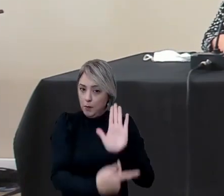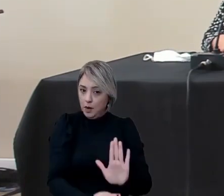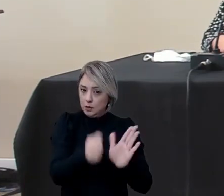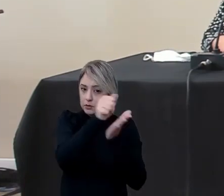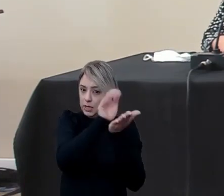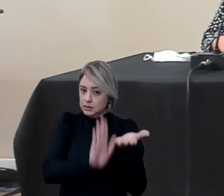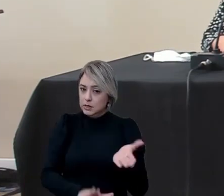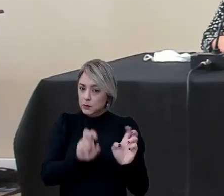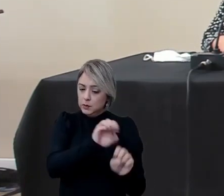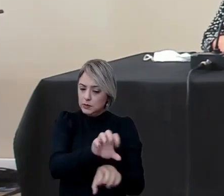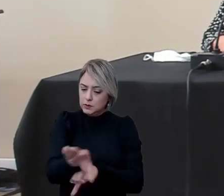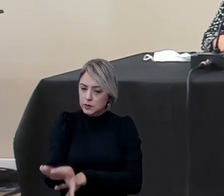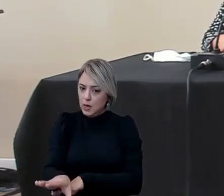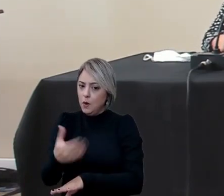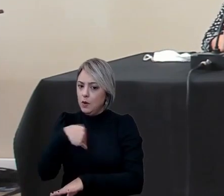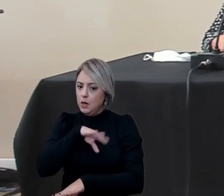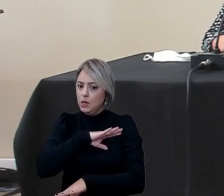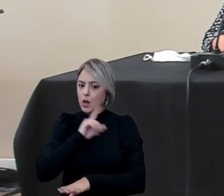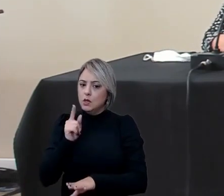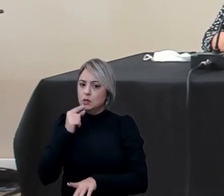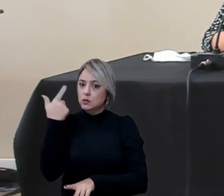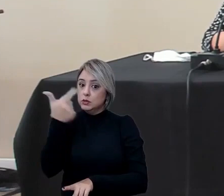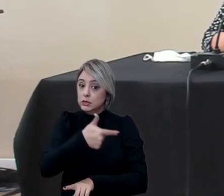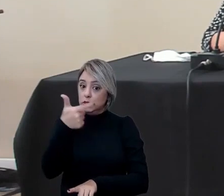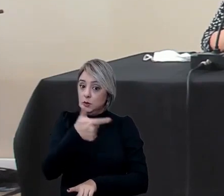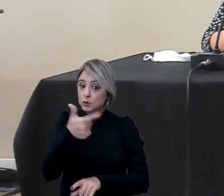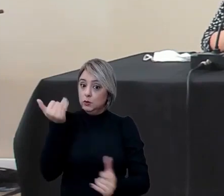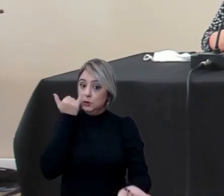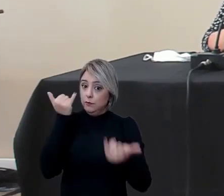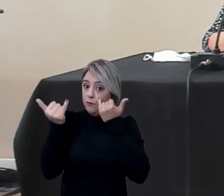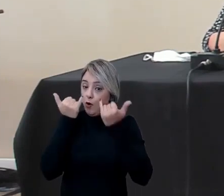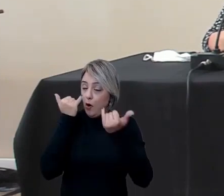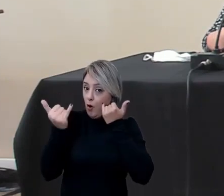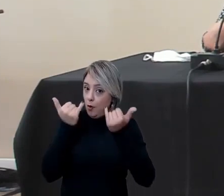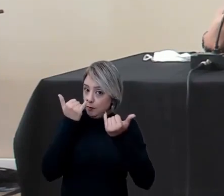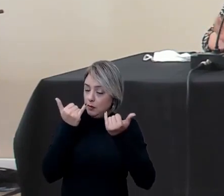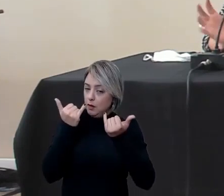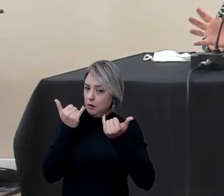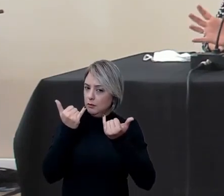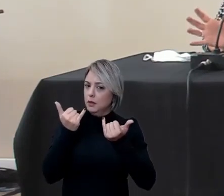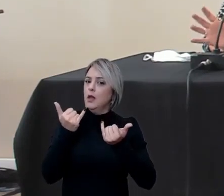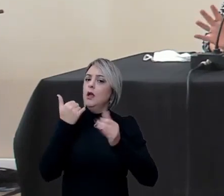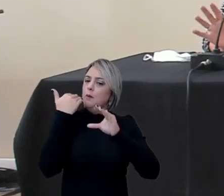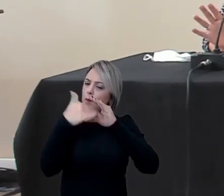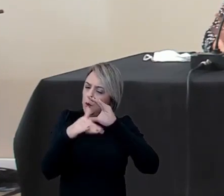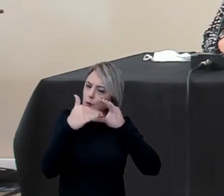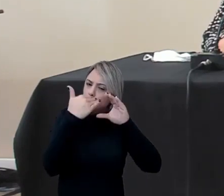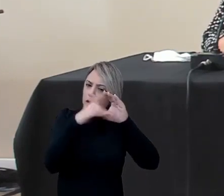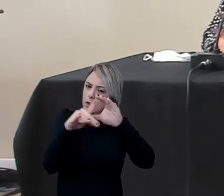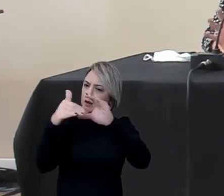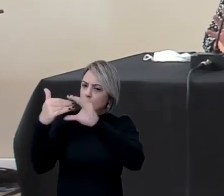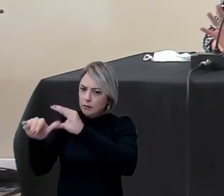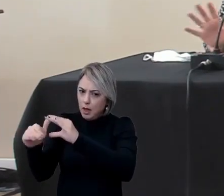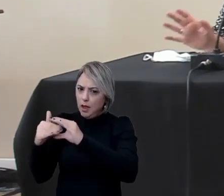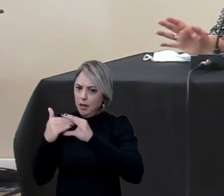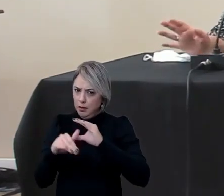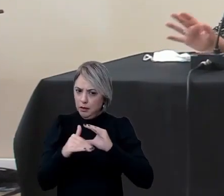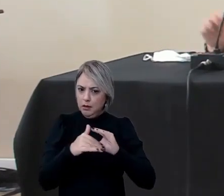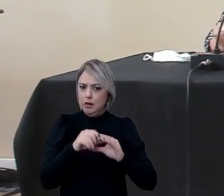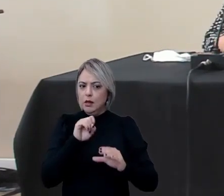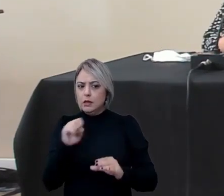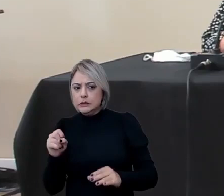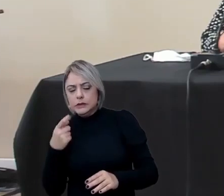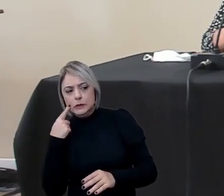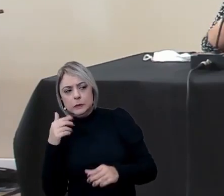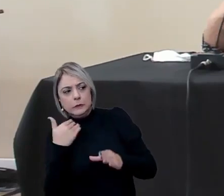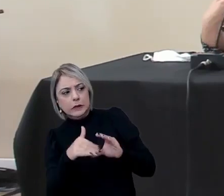ação educacional e a gente deve lançar um segundo informe agora também por e-mail então se vocês não estiverem recebendo os e-mails da